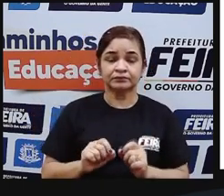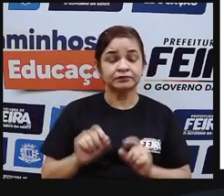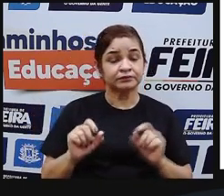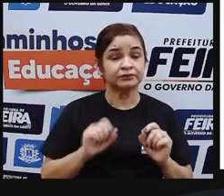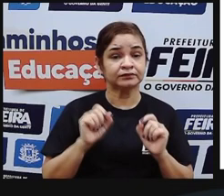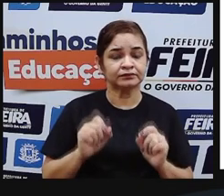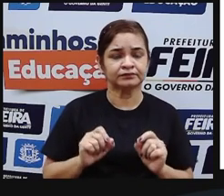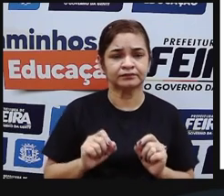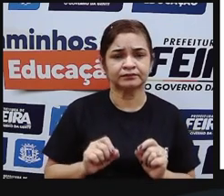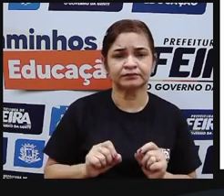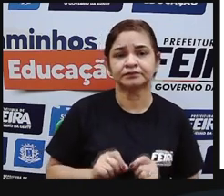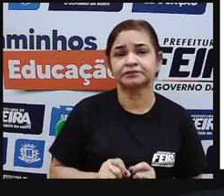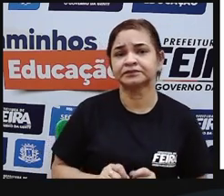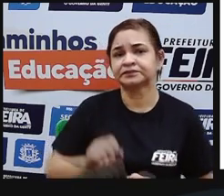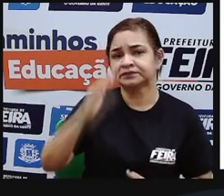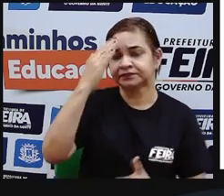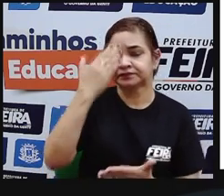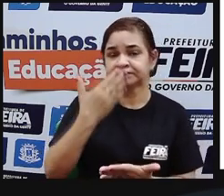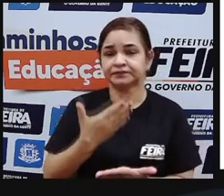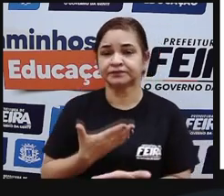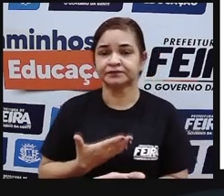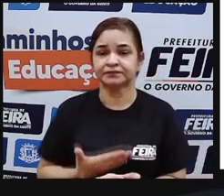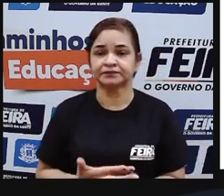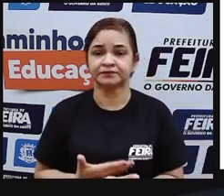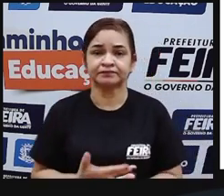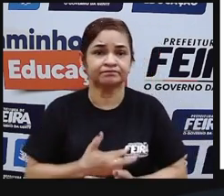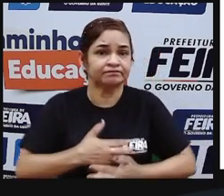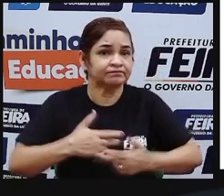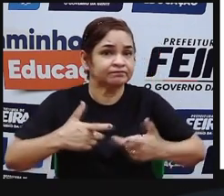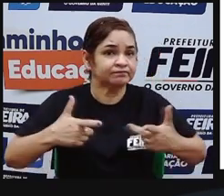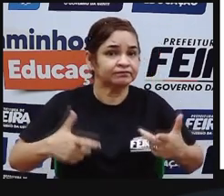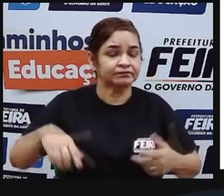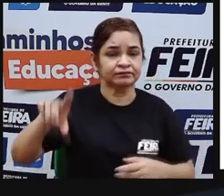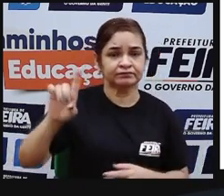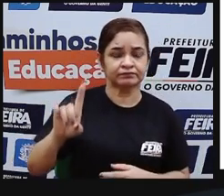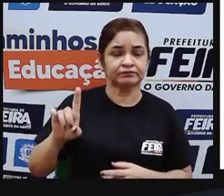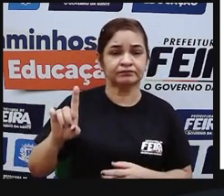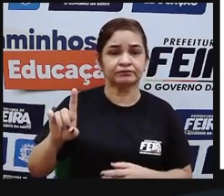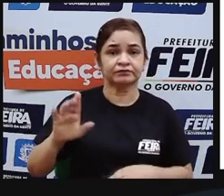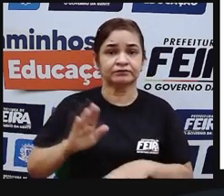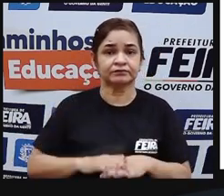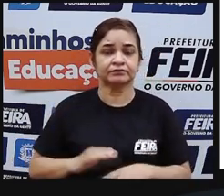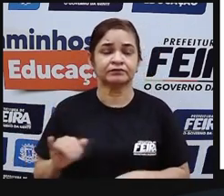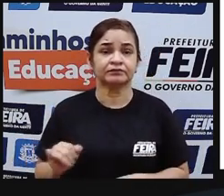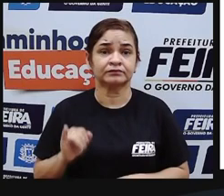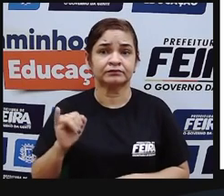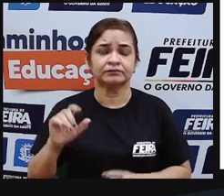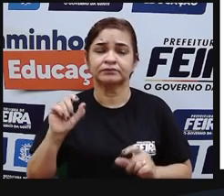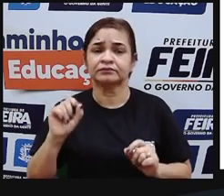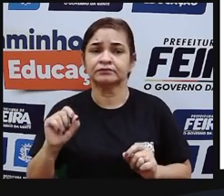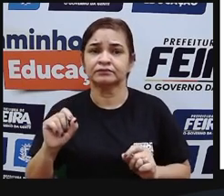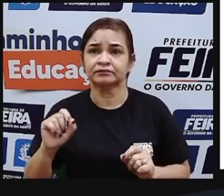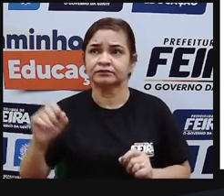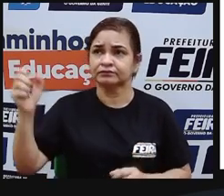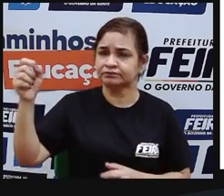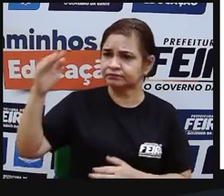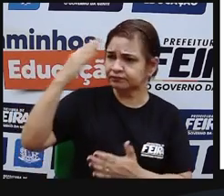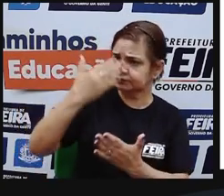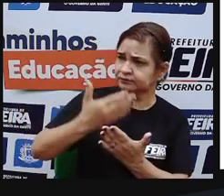ou seja eles acreditavam na existência de vários deuses uma das suas principais divindades era o sol